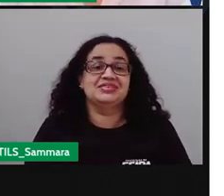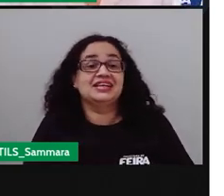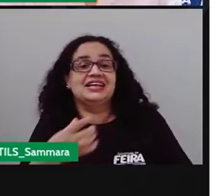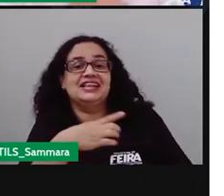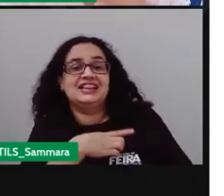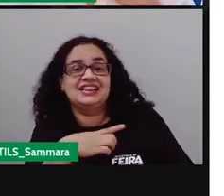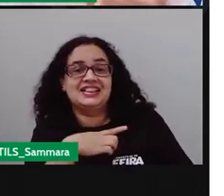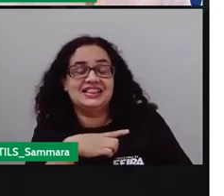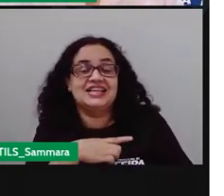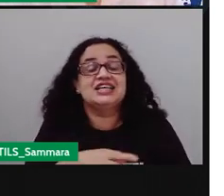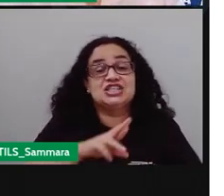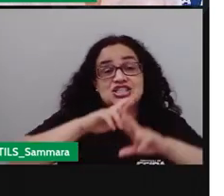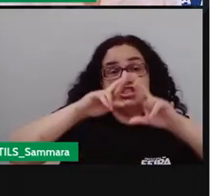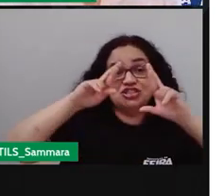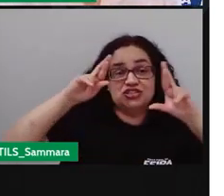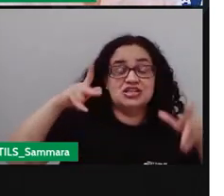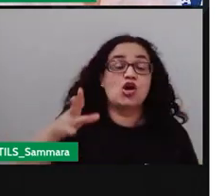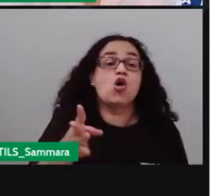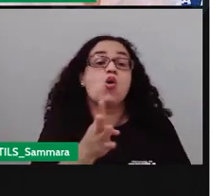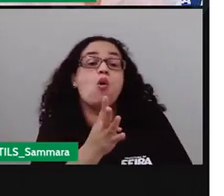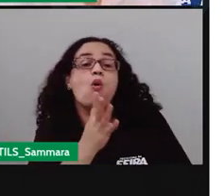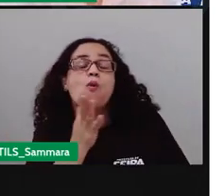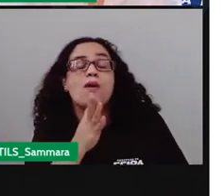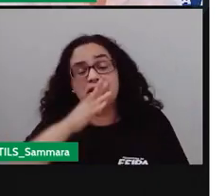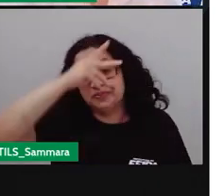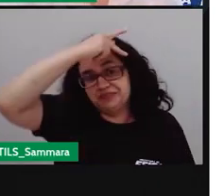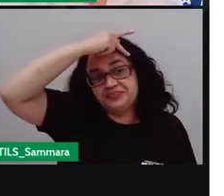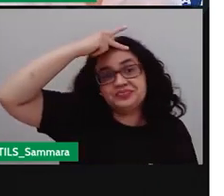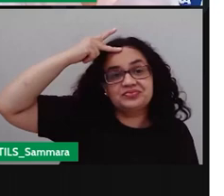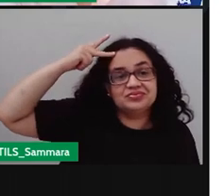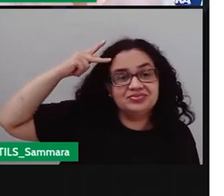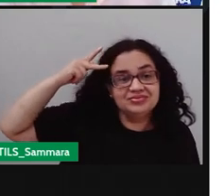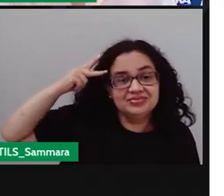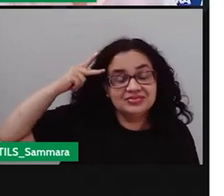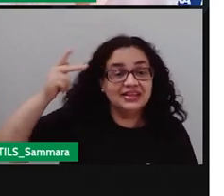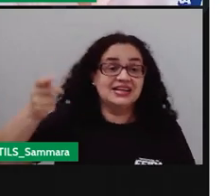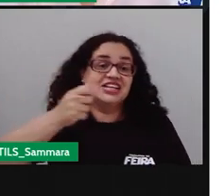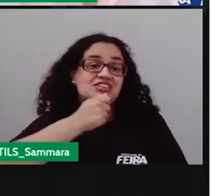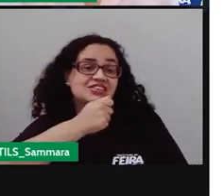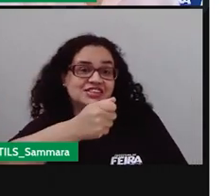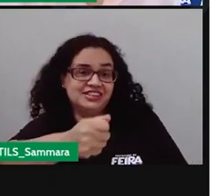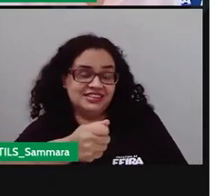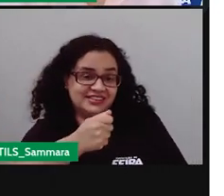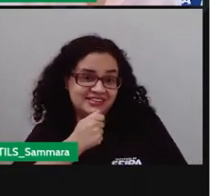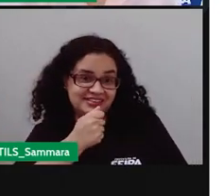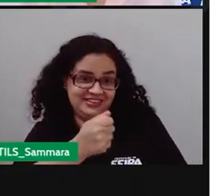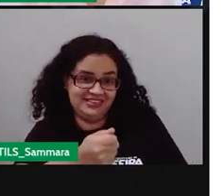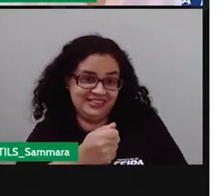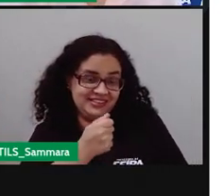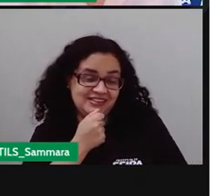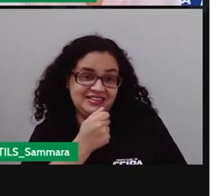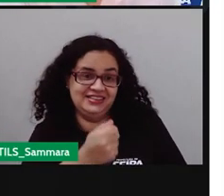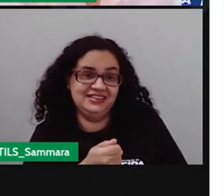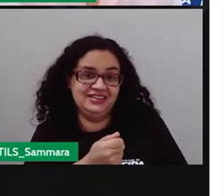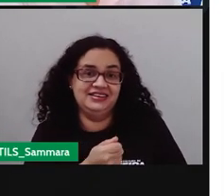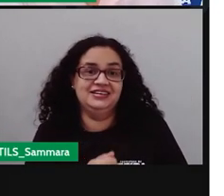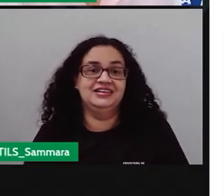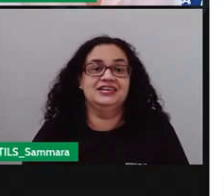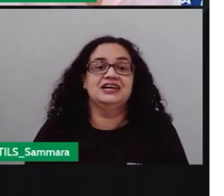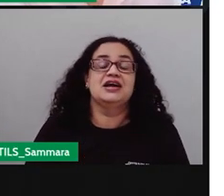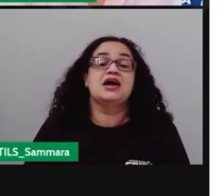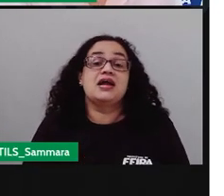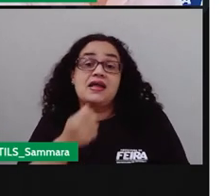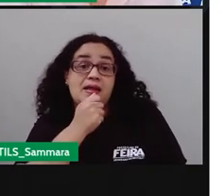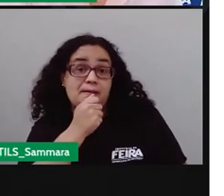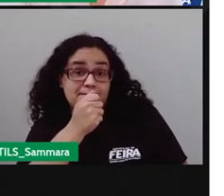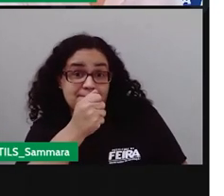Então, uma forma diferente de se conhecer as pessoas é através de quê? De entrevistas, né? Bom,